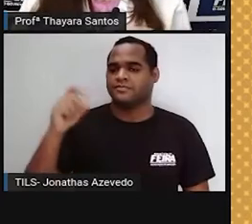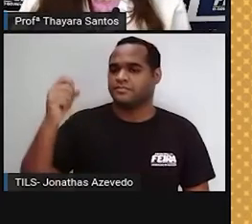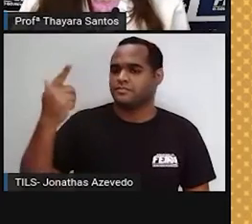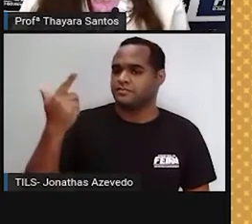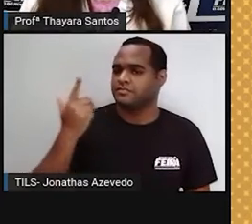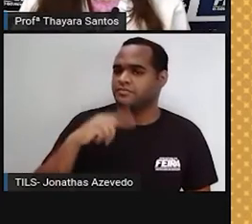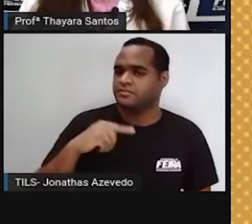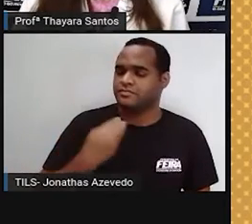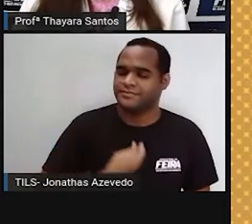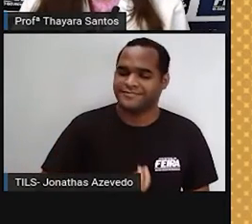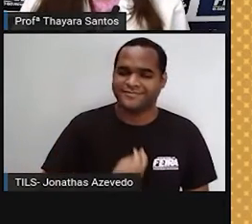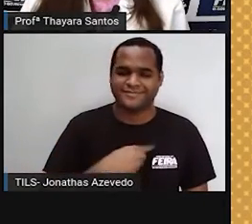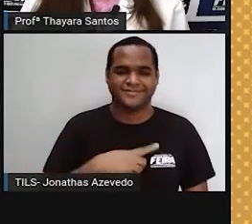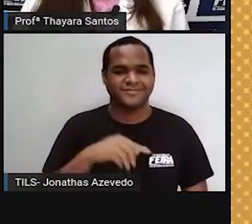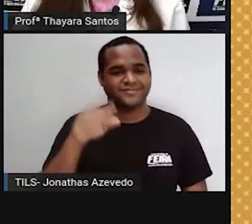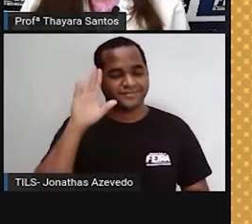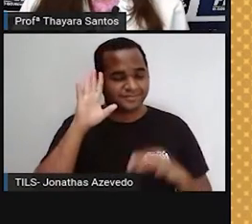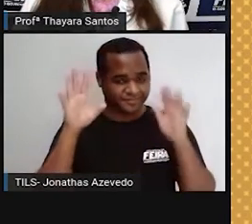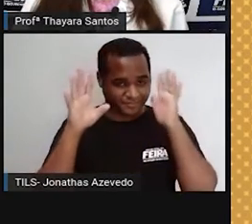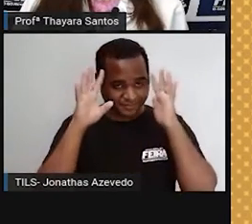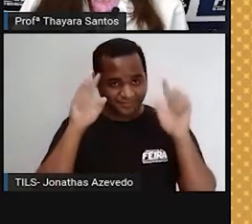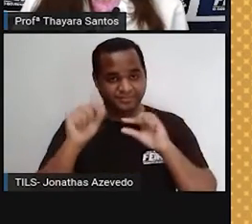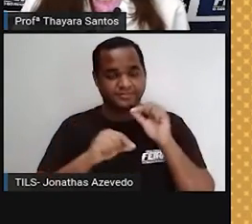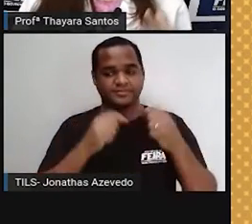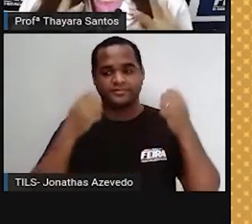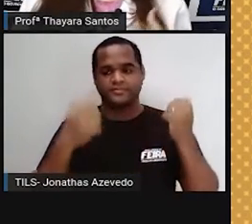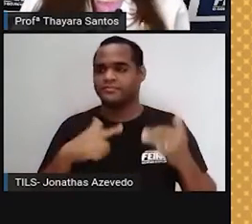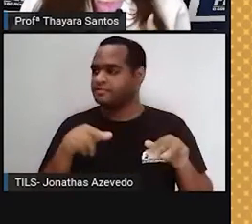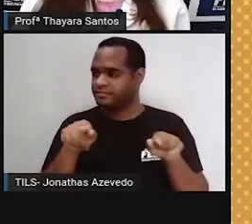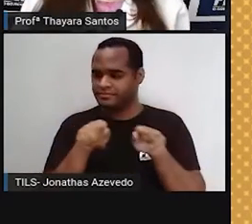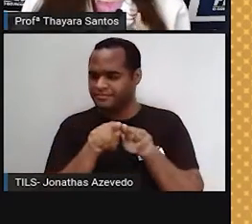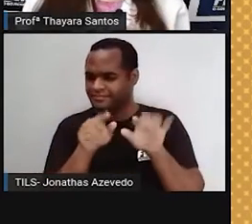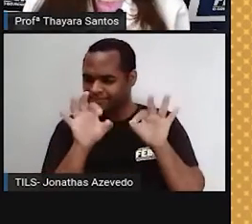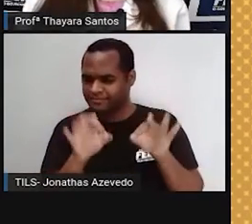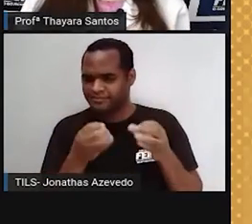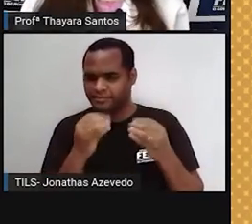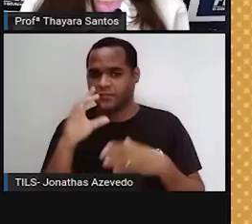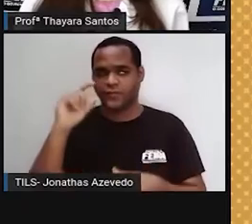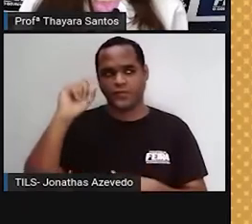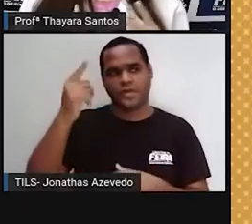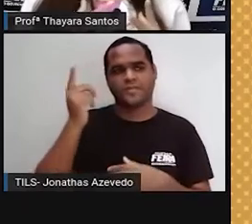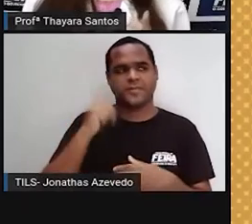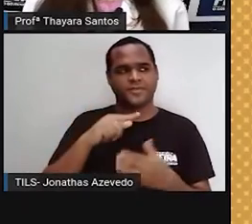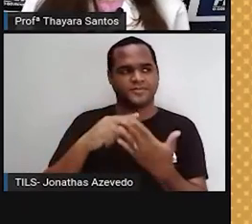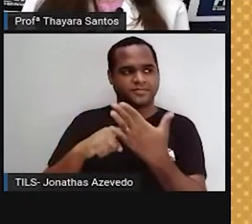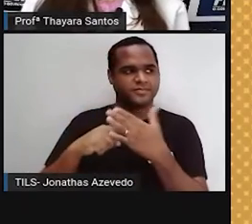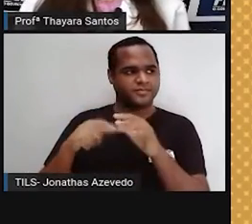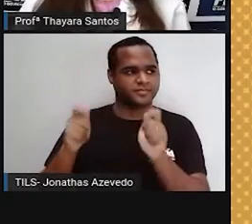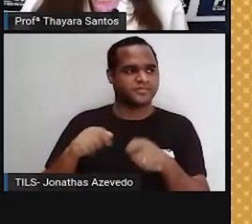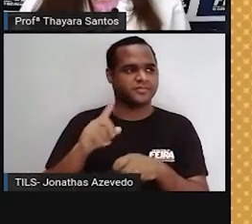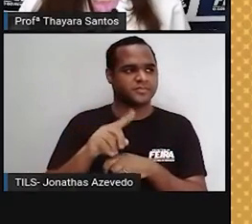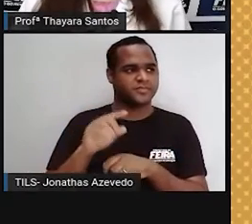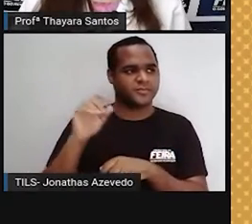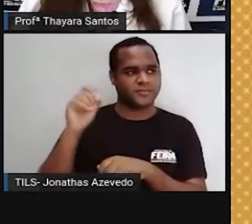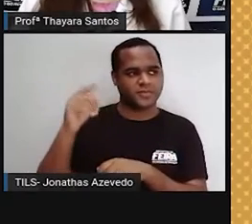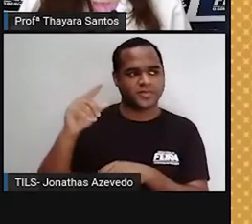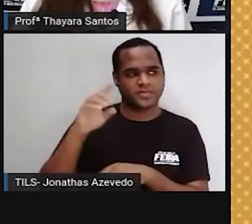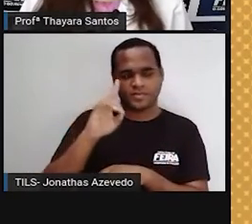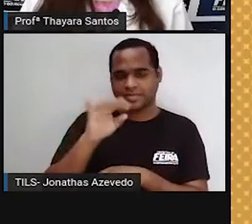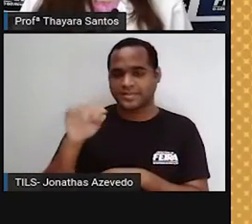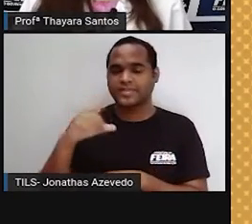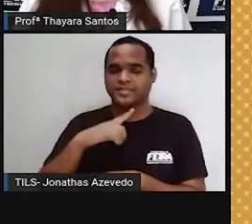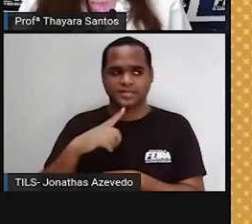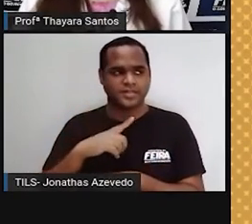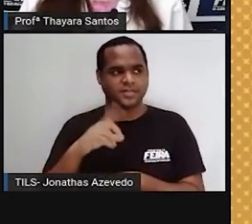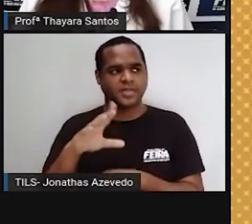E vocês podem imaginar também o seguinte. Ah, tá bom, o sol mantém a gente aquecido, mas o sol só tá de dia. E de noite, quando ele não tá,